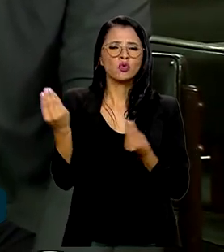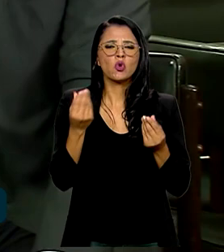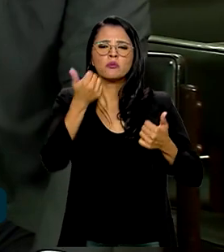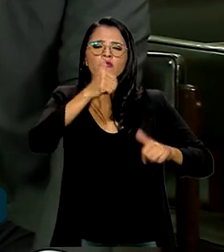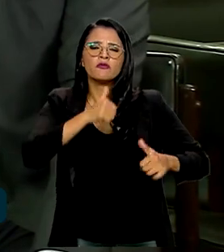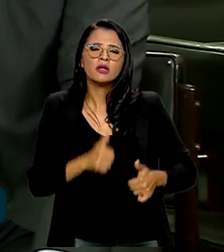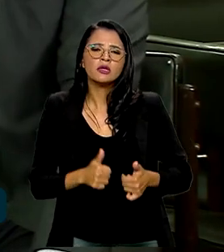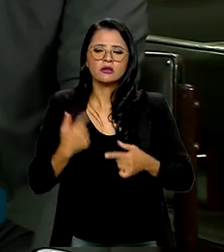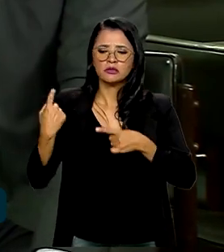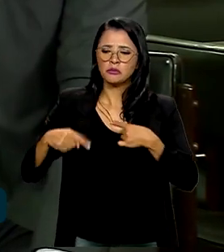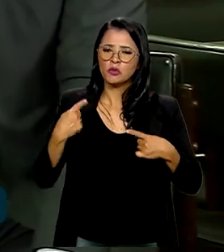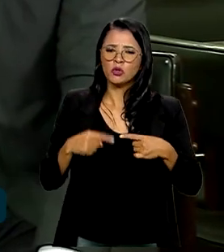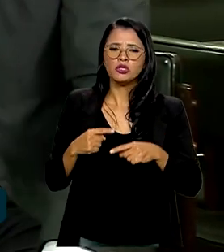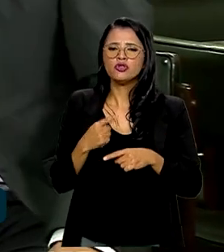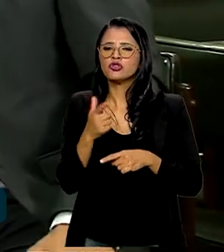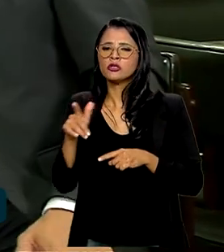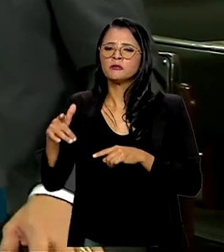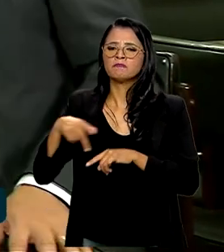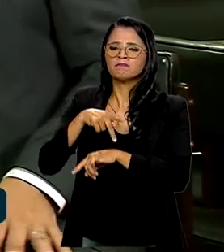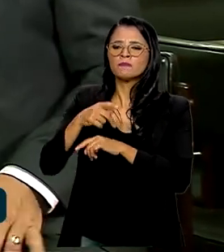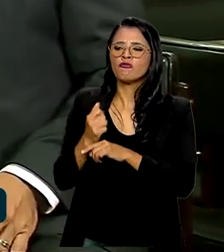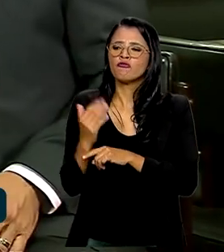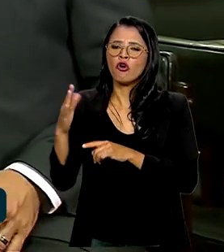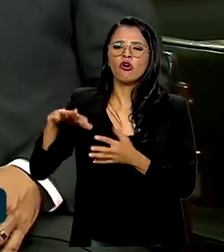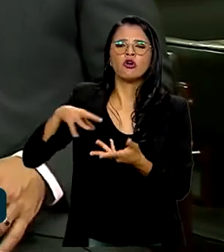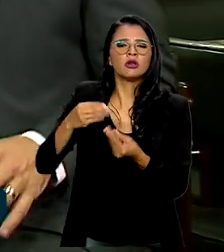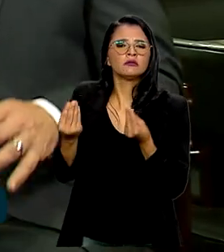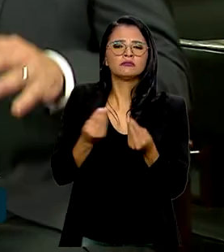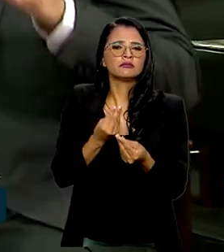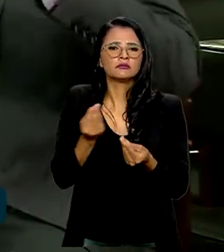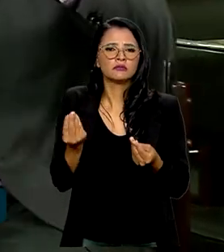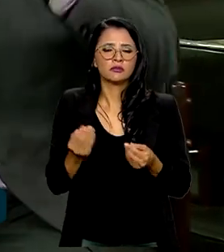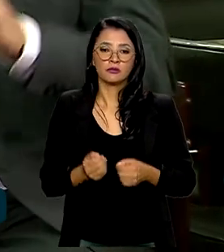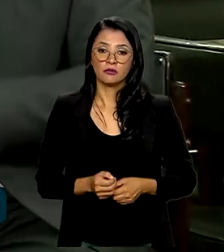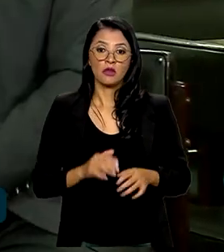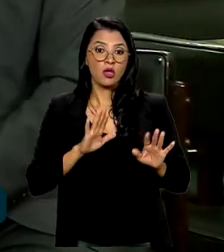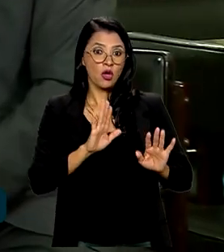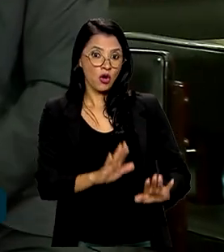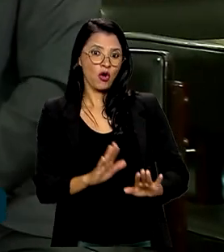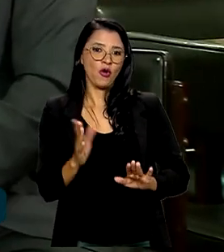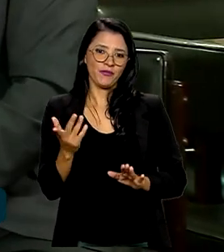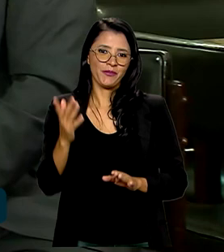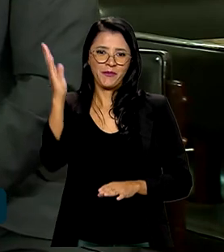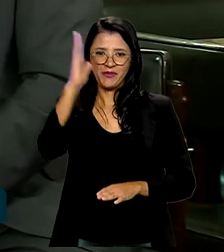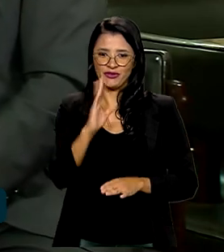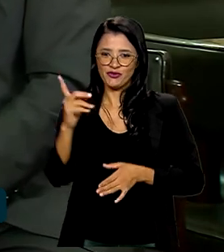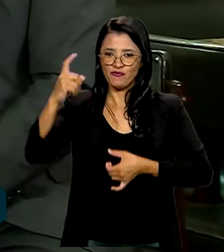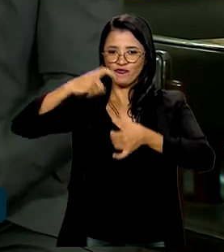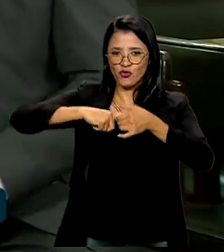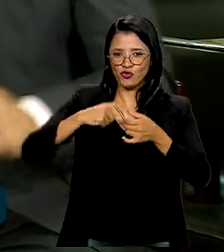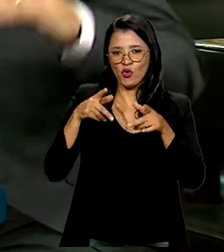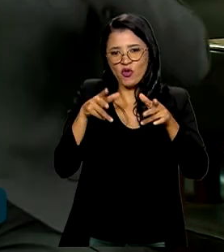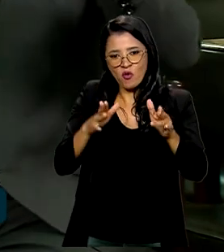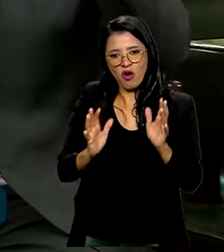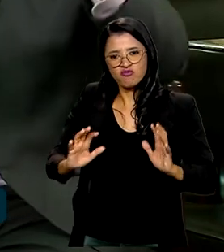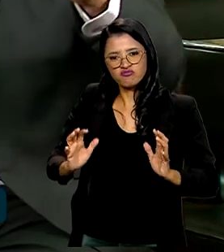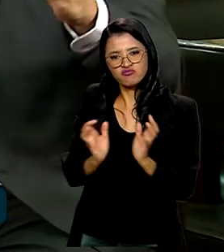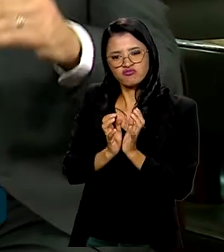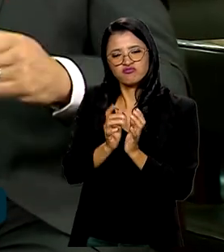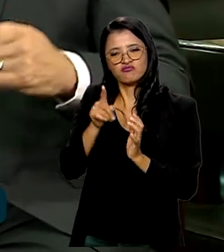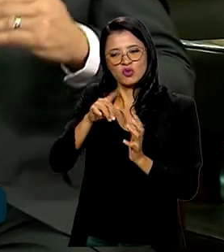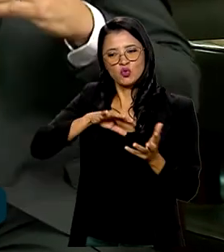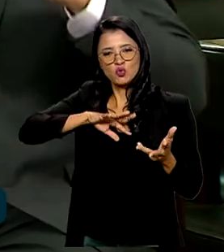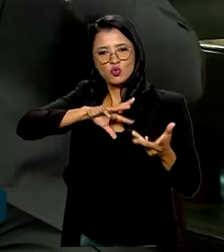externa do Brasil nesses últimos meses? O Pablo, o Brasil voltou para a Copa do Mundo da Política Internacional, o Brasil voltou a ser